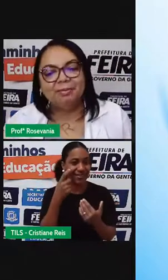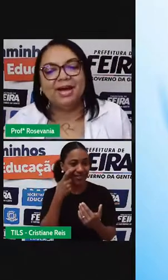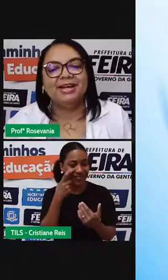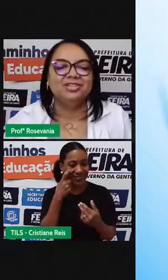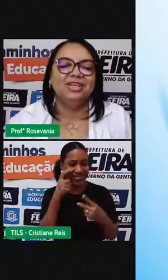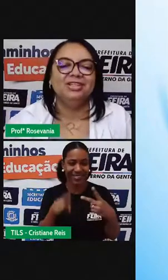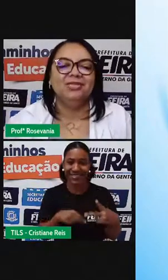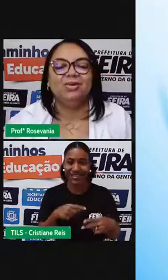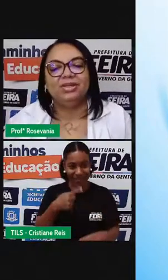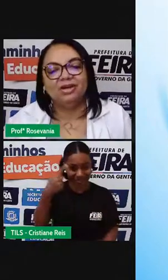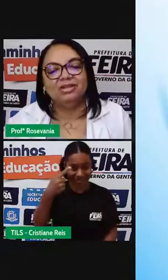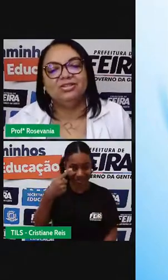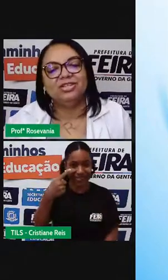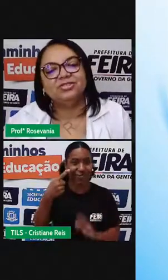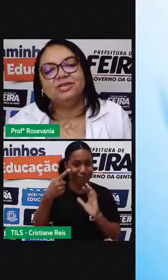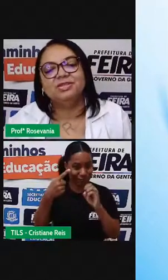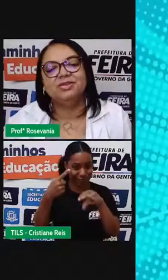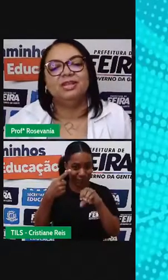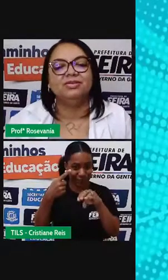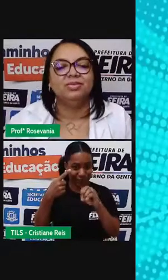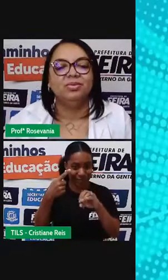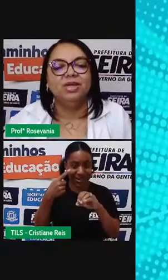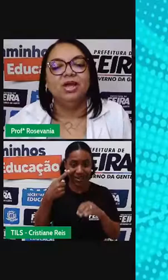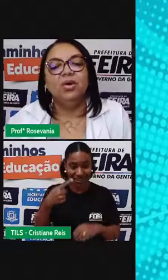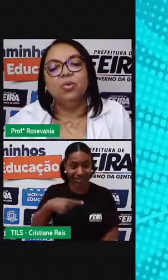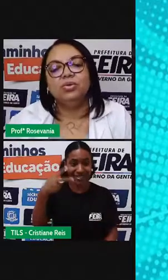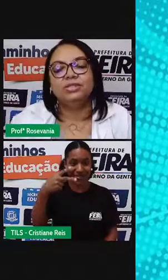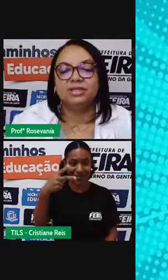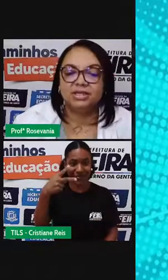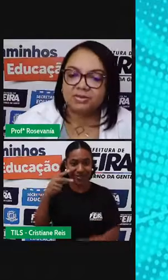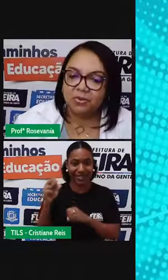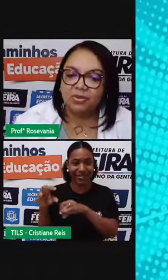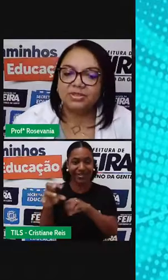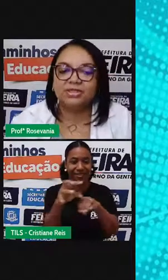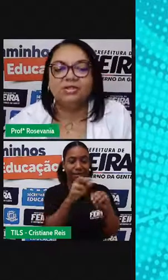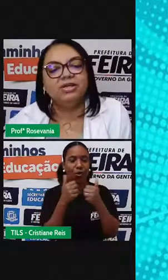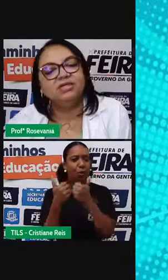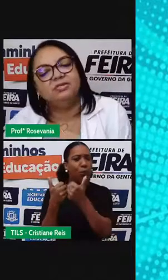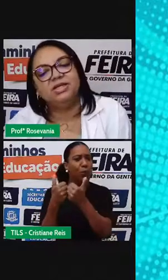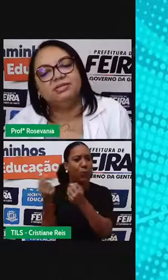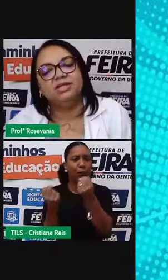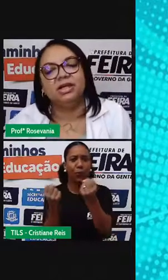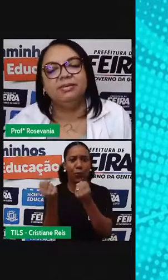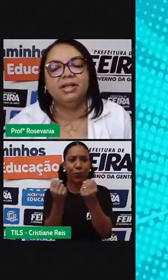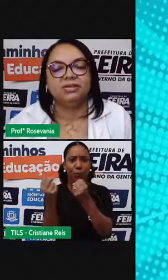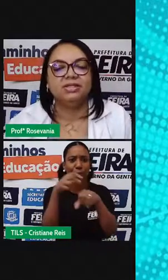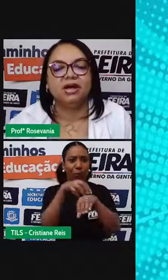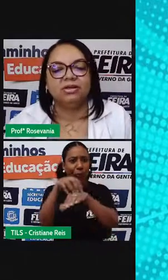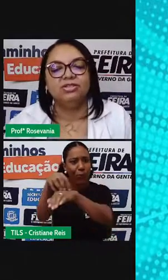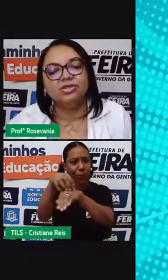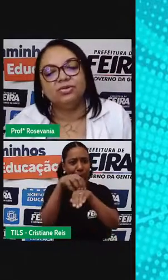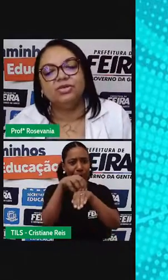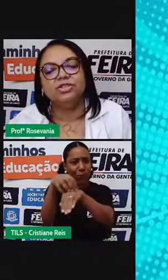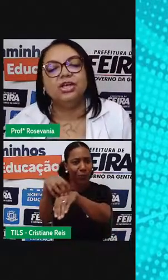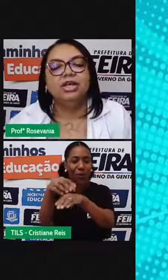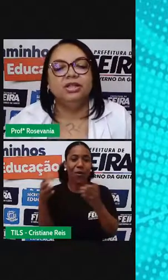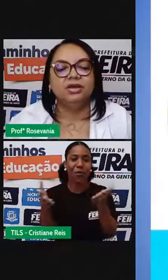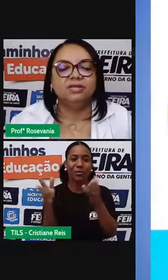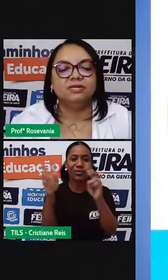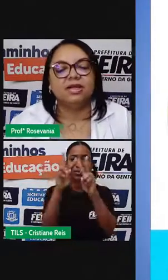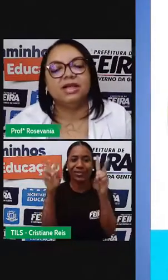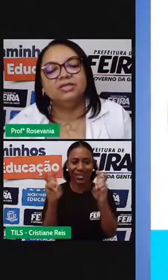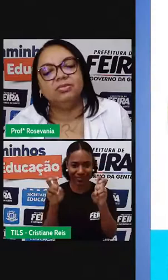segunda parte da outra aula que nós já tivemos, falando sobre os transportes. Então, isso mesmo, o da nossa aula de hoje,